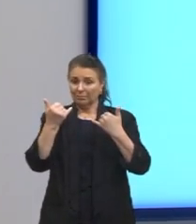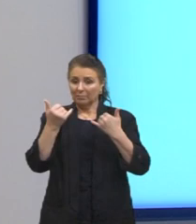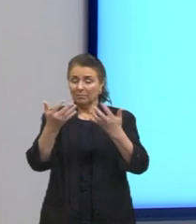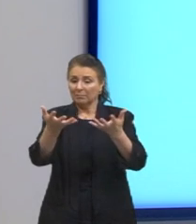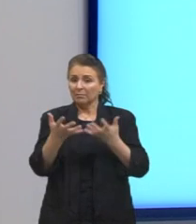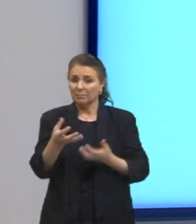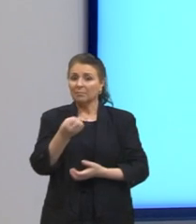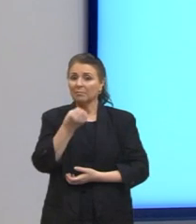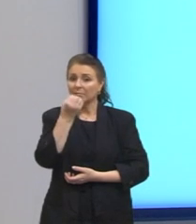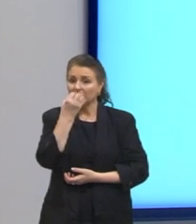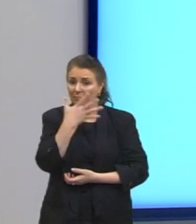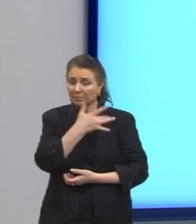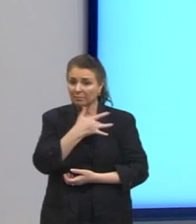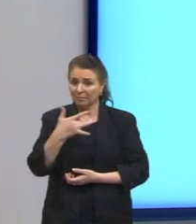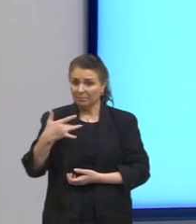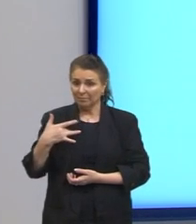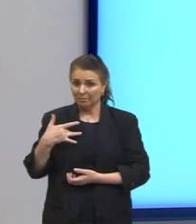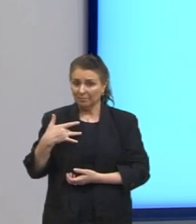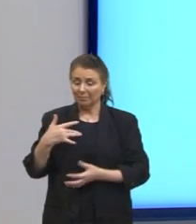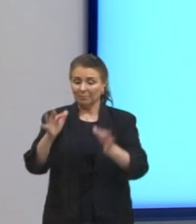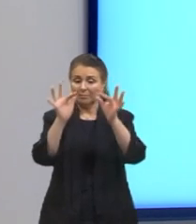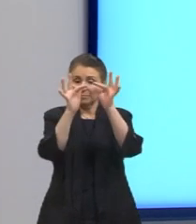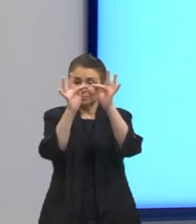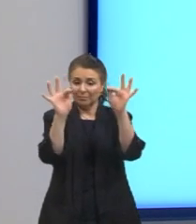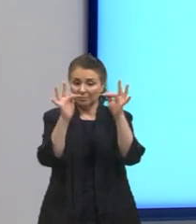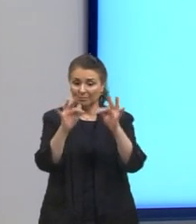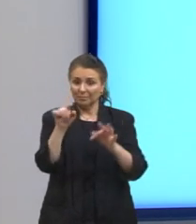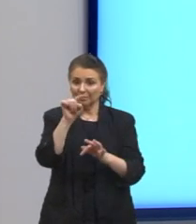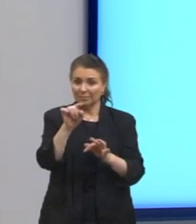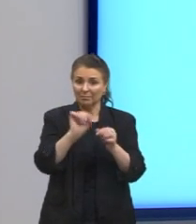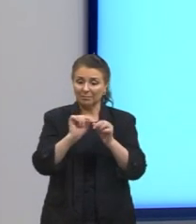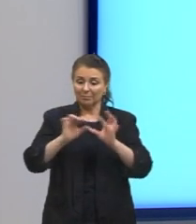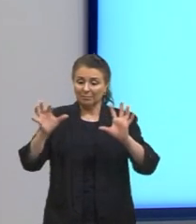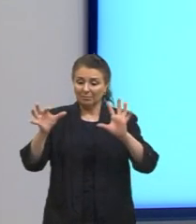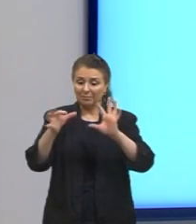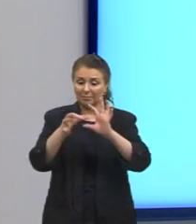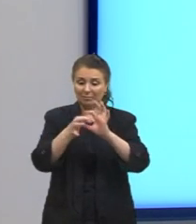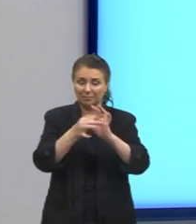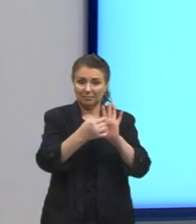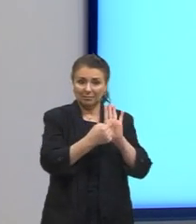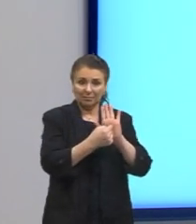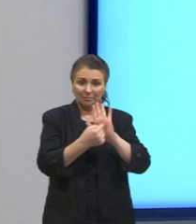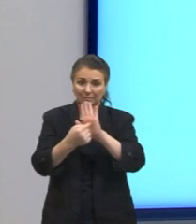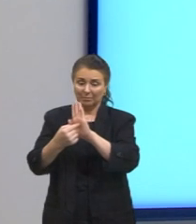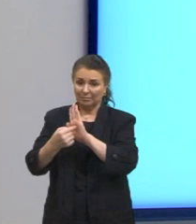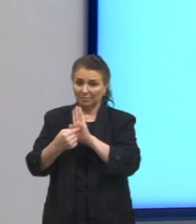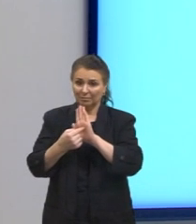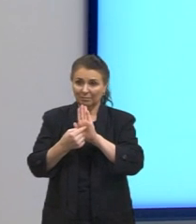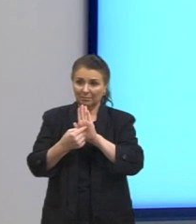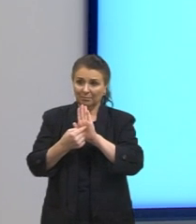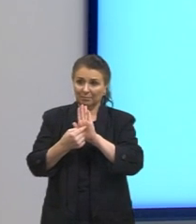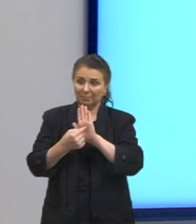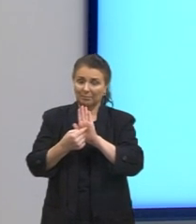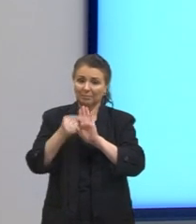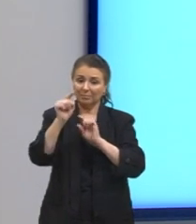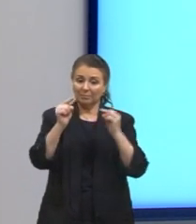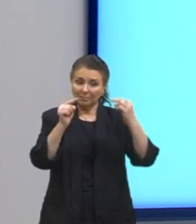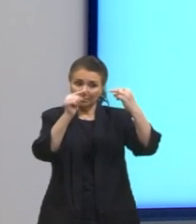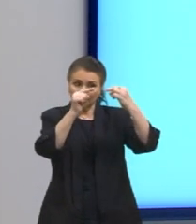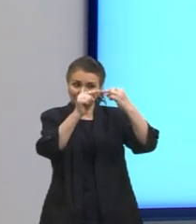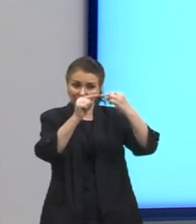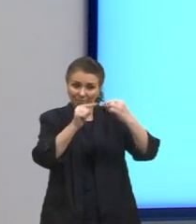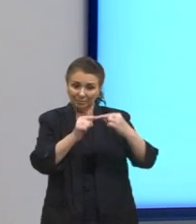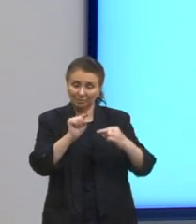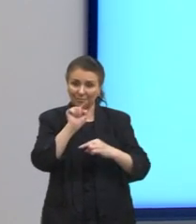o phrasal verb está fazendo a ligação. Ele está mostrando que esse objetivo dela